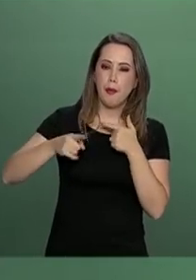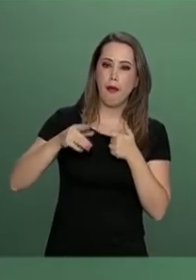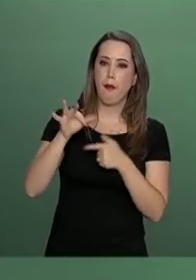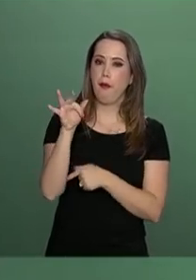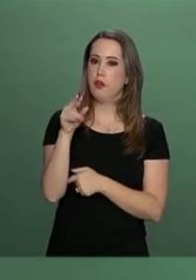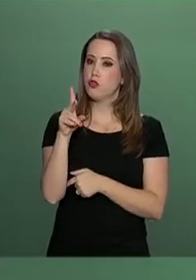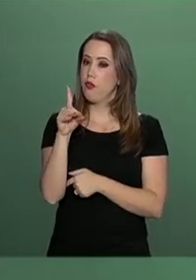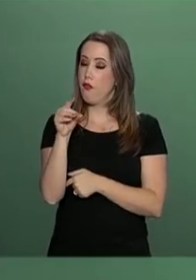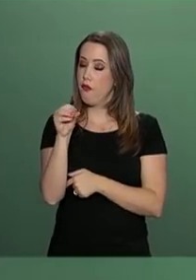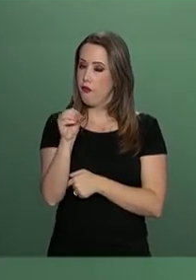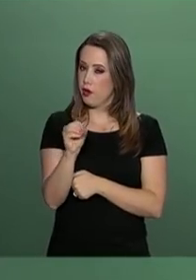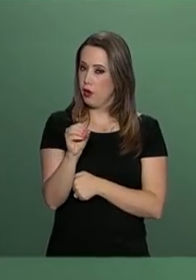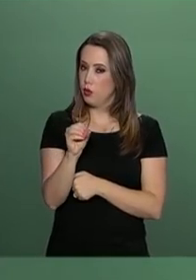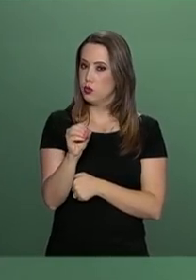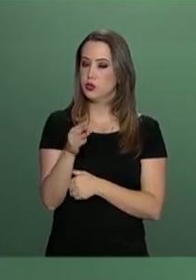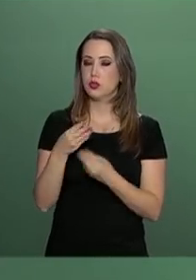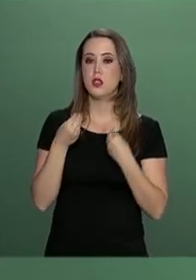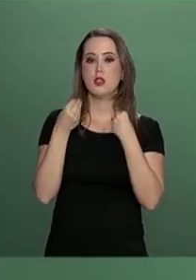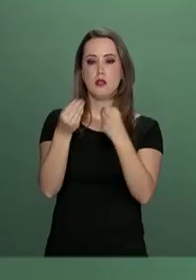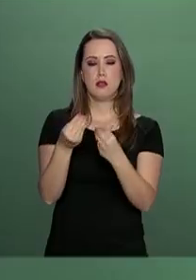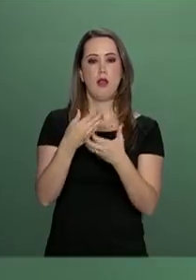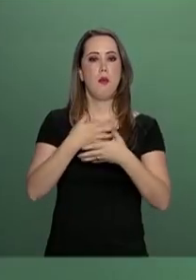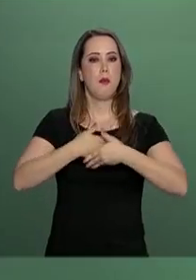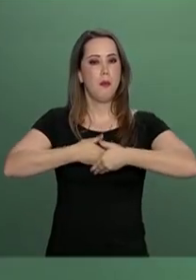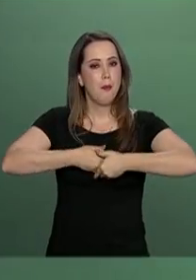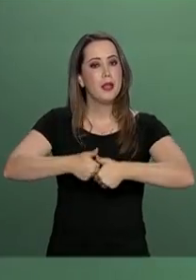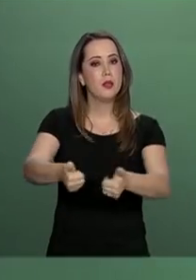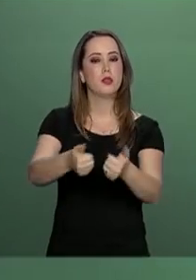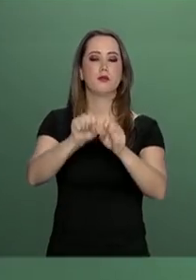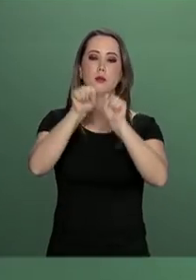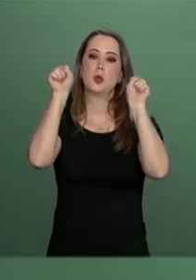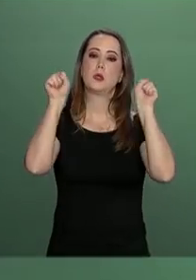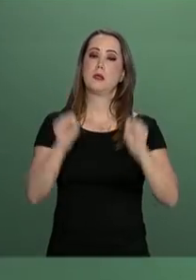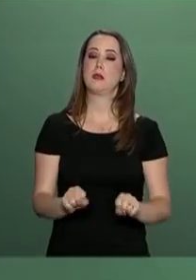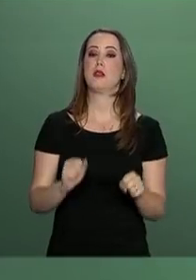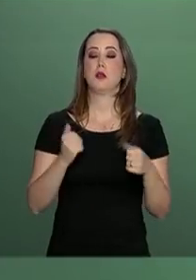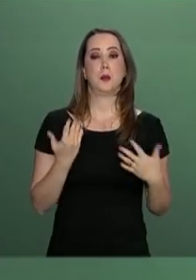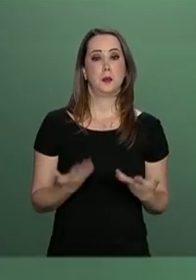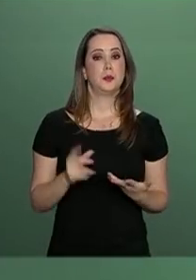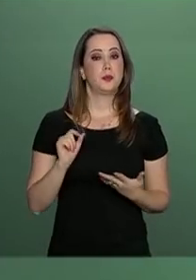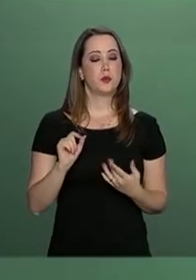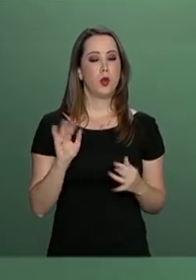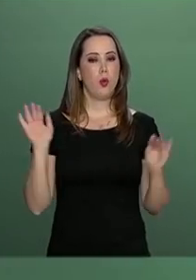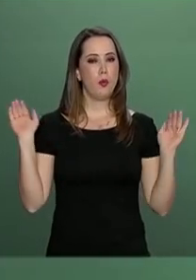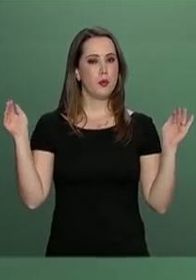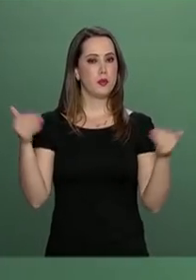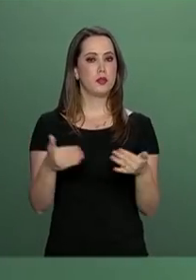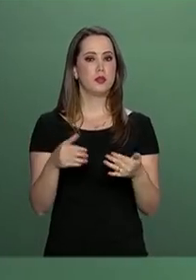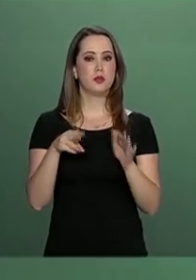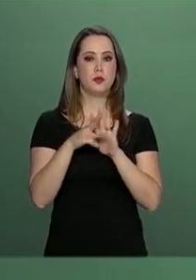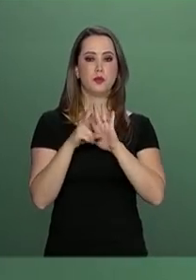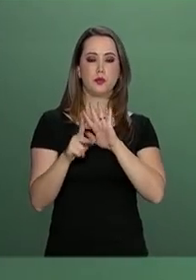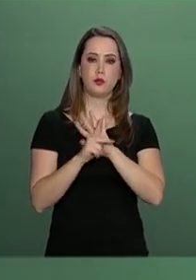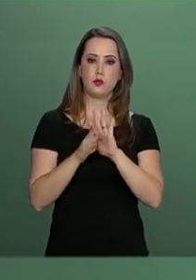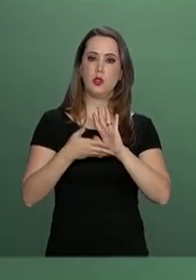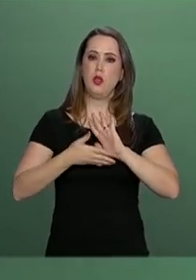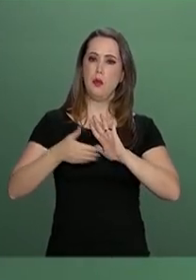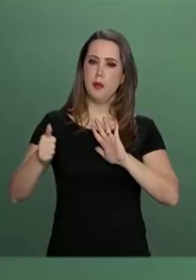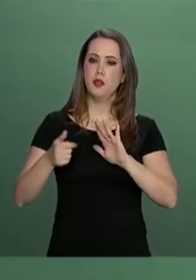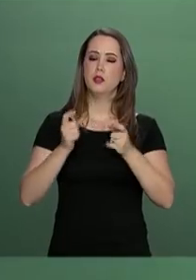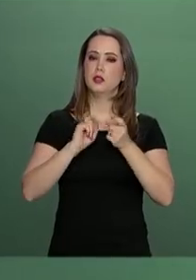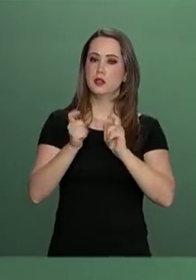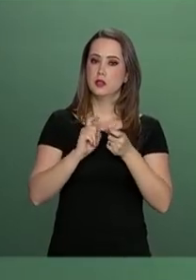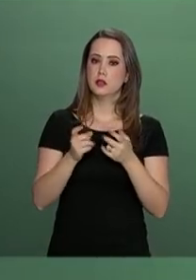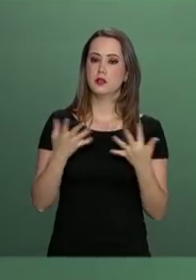dar eficiência ao sistema. O foco dessa medida provisória é a melhoria da gestão